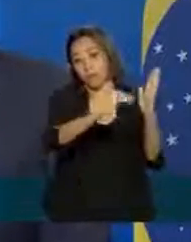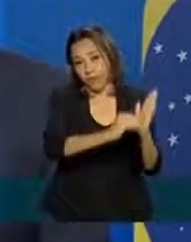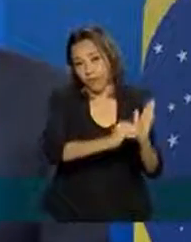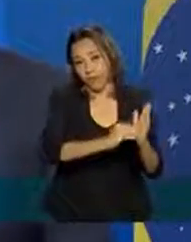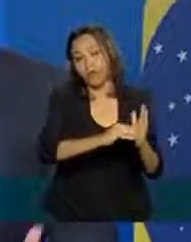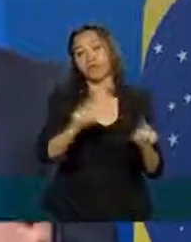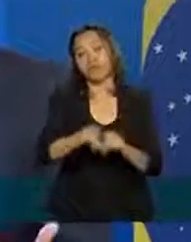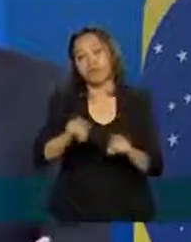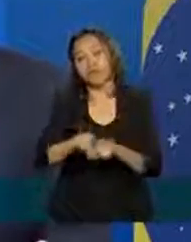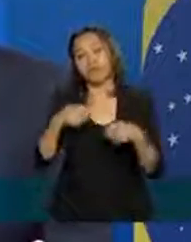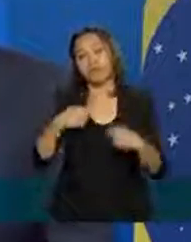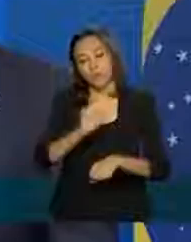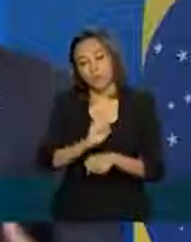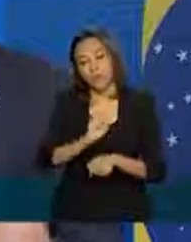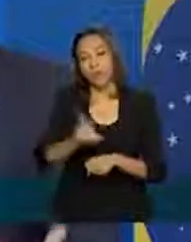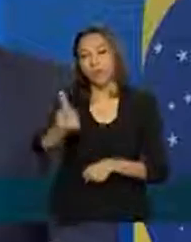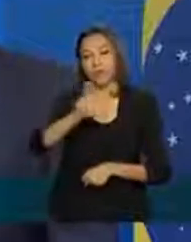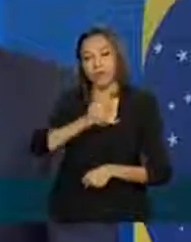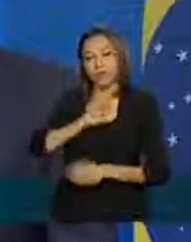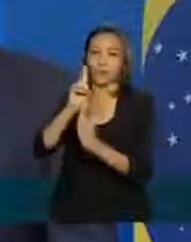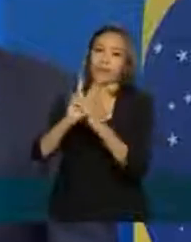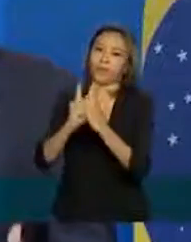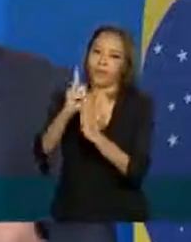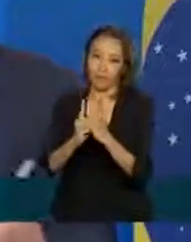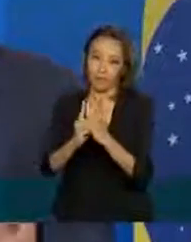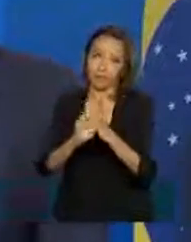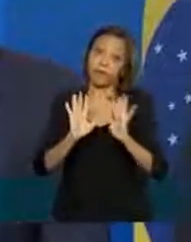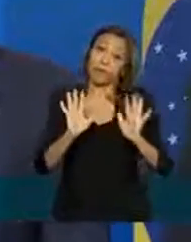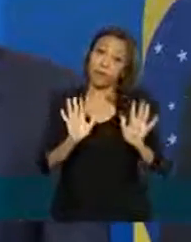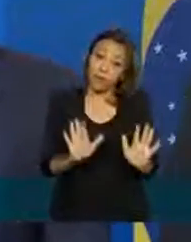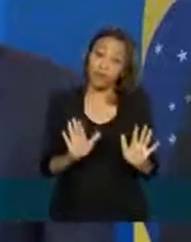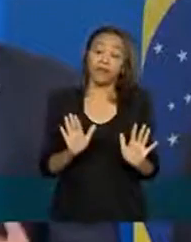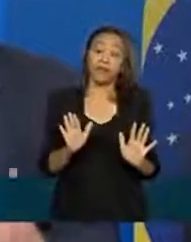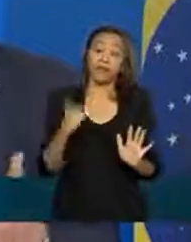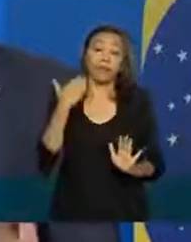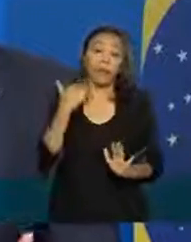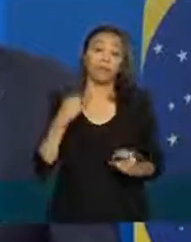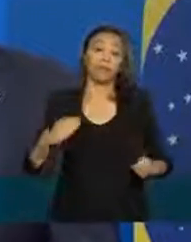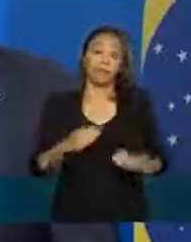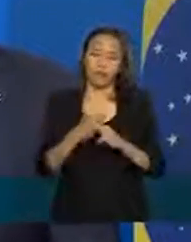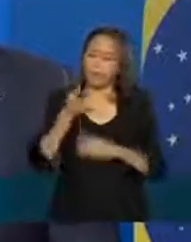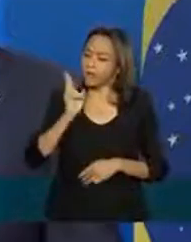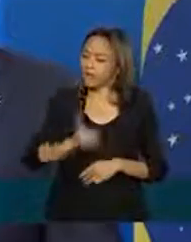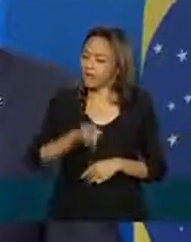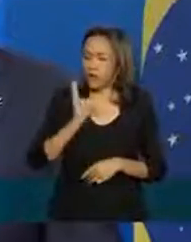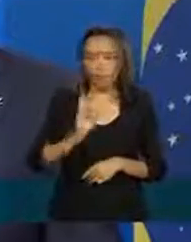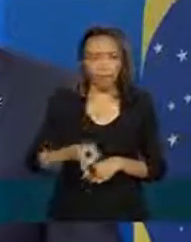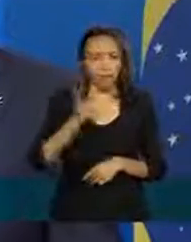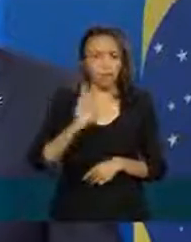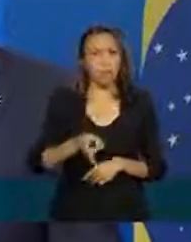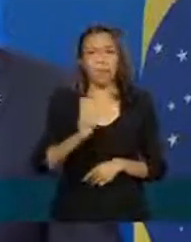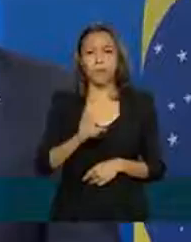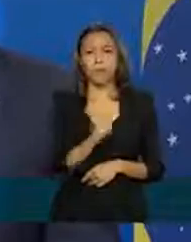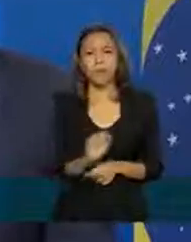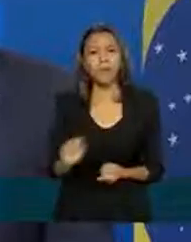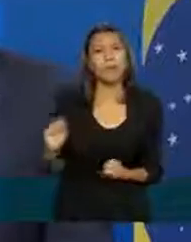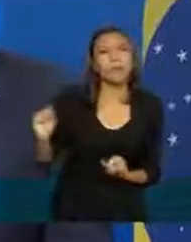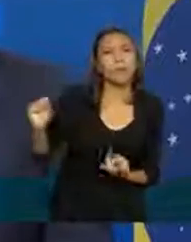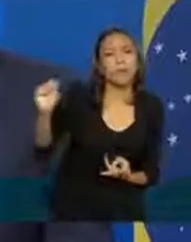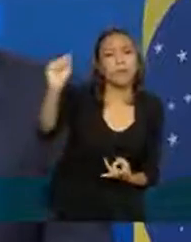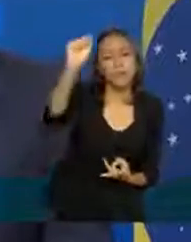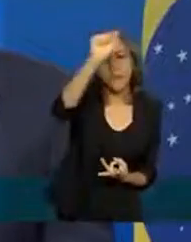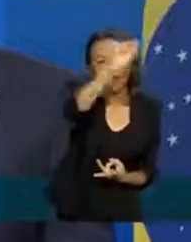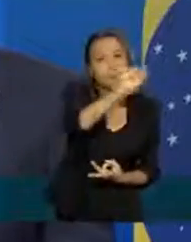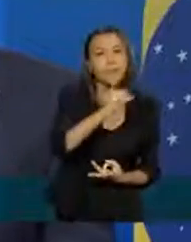ter o decreto mas a Caixa como sempre realizará pelas agências pelos